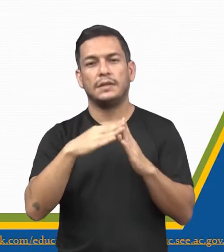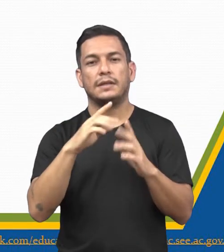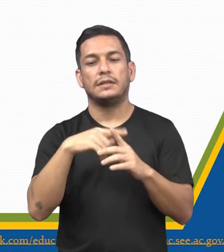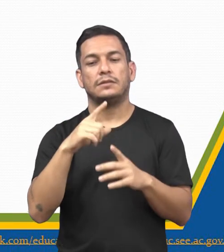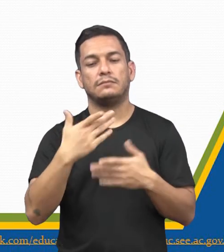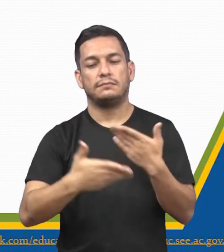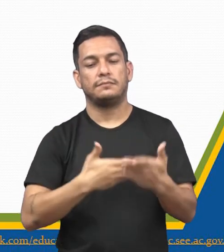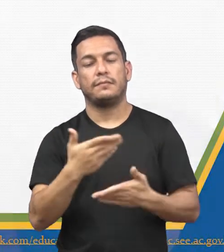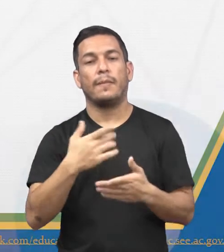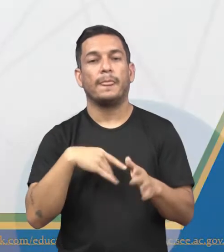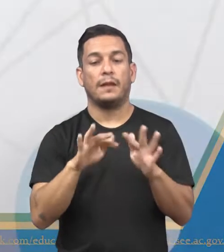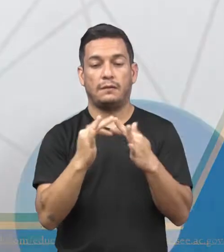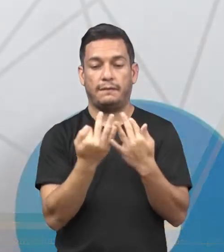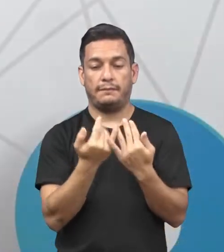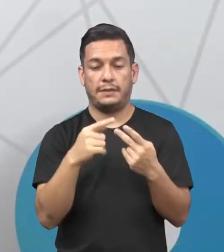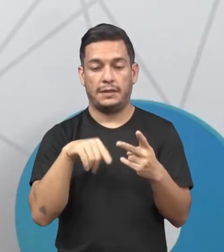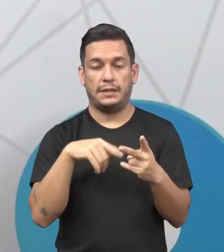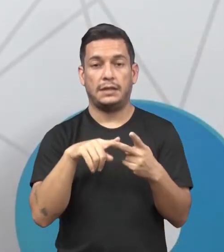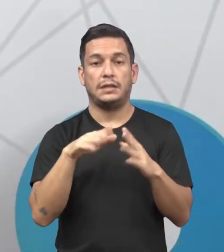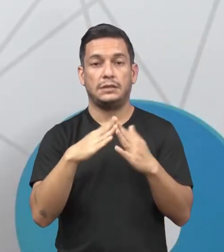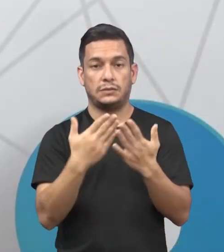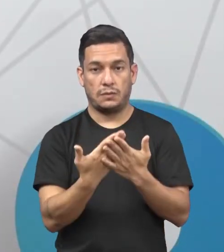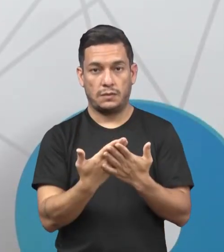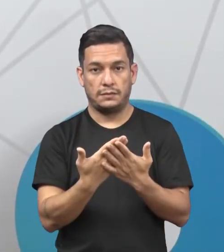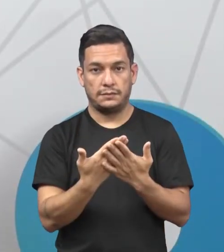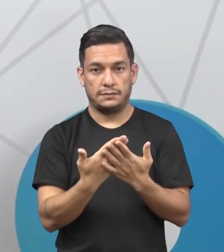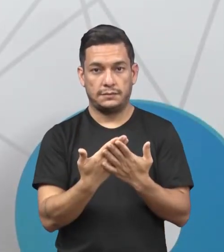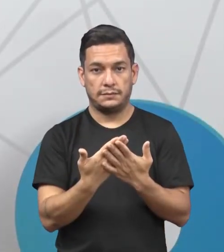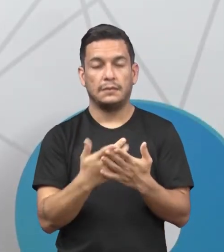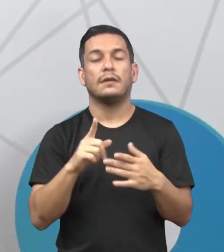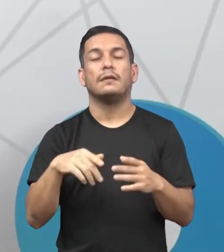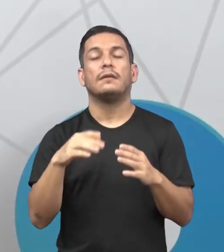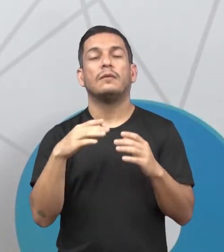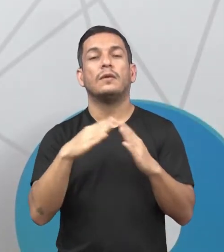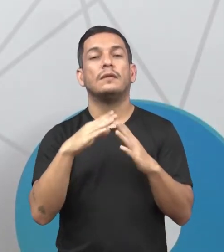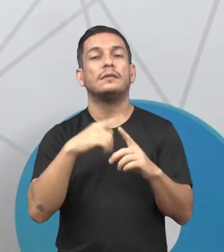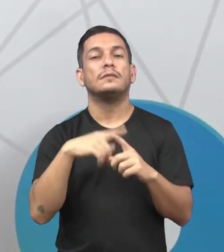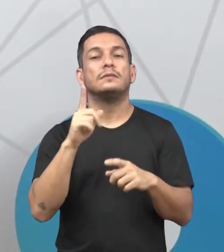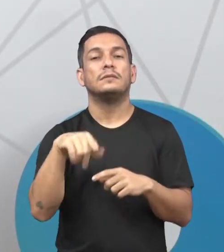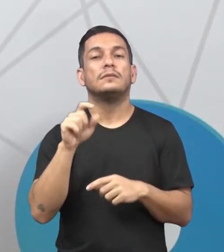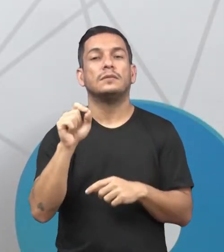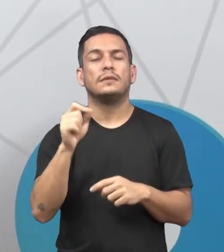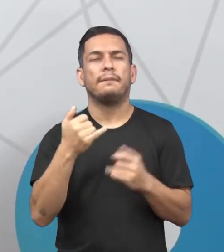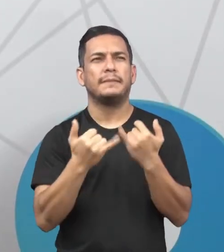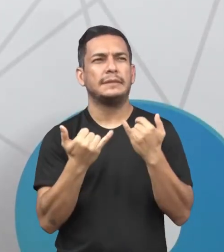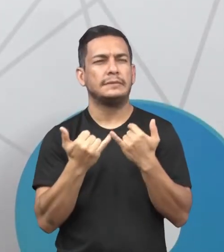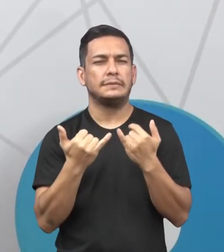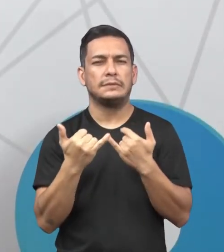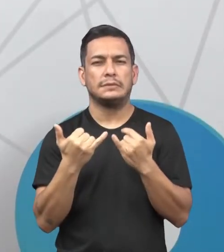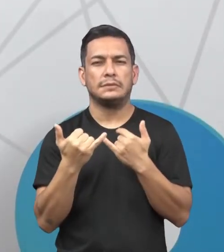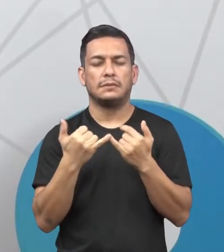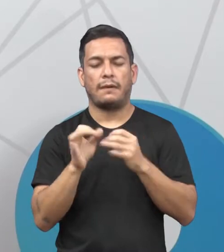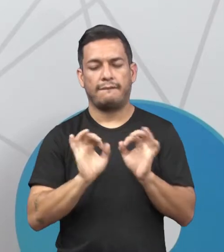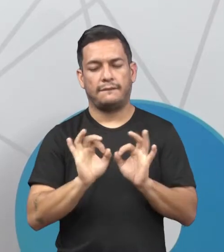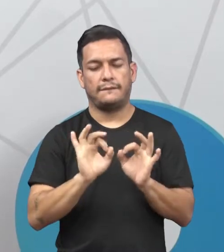transição do processo entre família e escola. É tanto que a igreja, ela é muito parecida, a sua